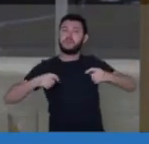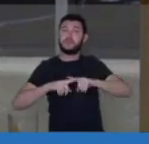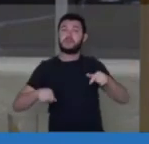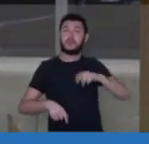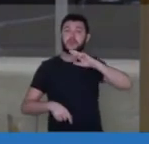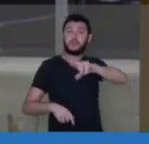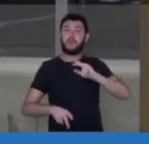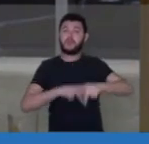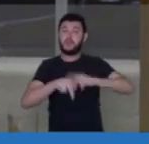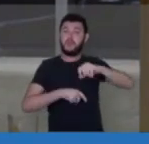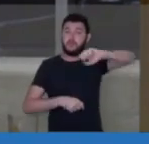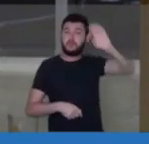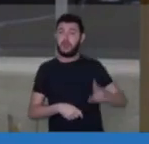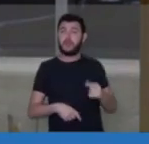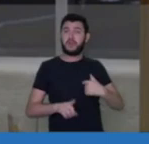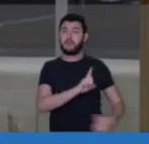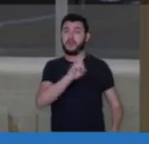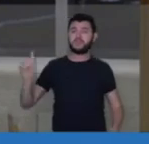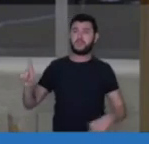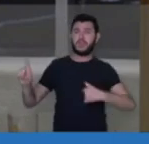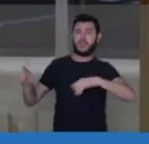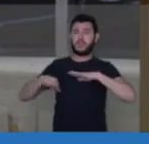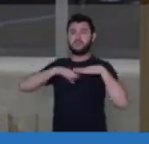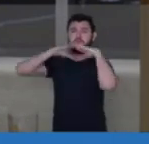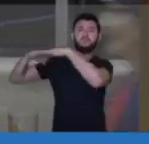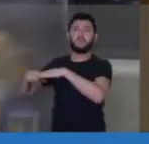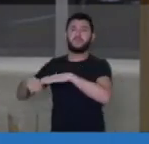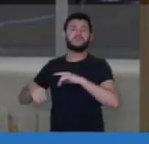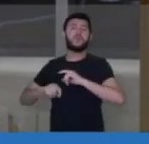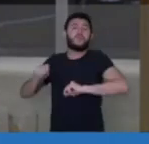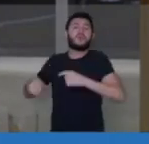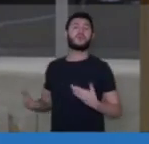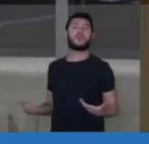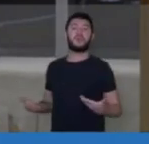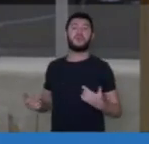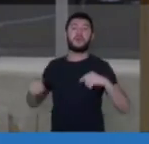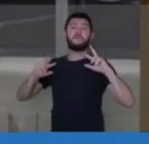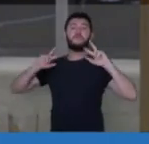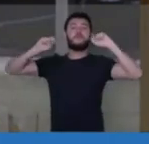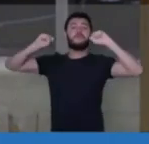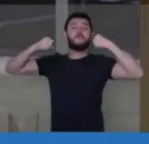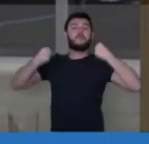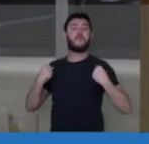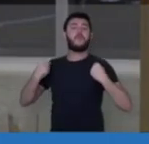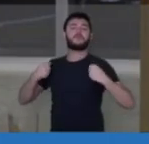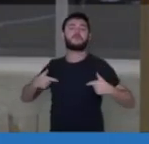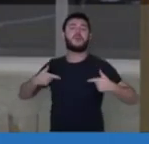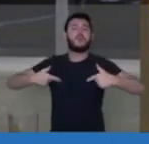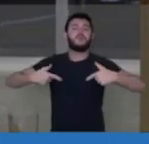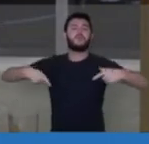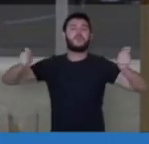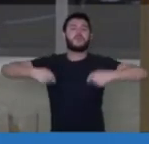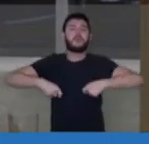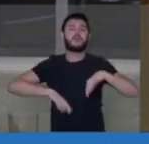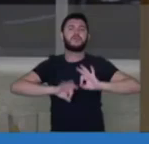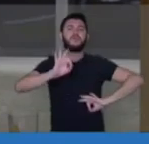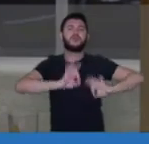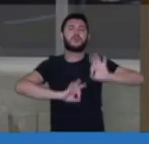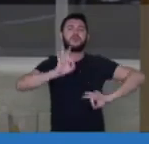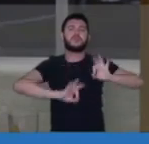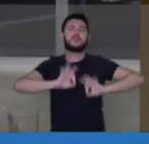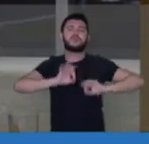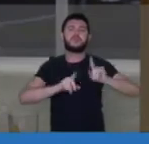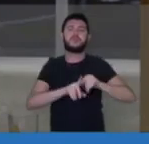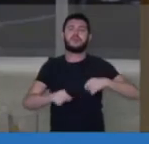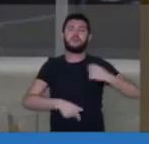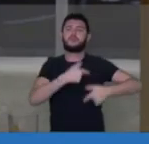a dar para essa extrema-direita, que grita muito, é a sua própria força, capacidade de luta e de organização, que é a principal lição